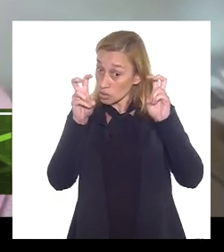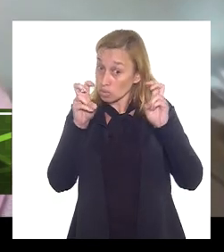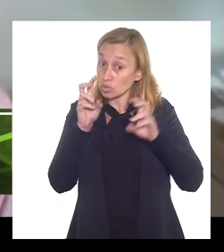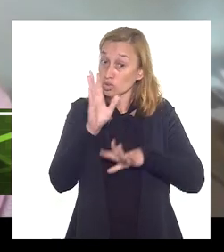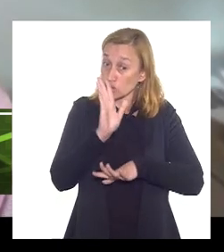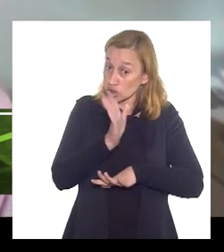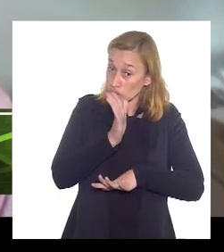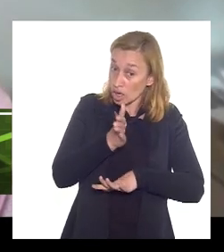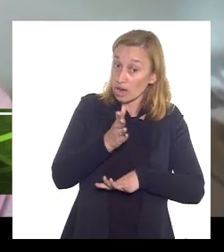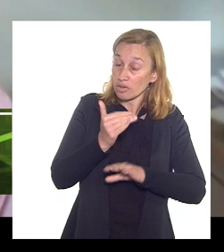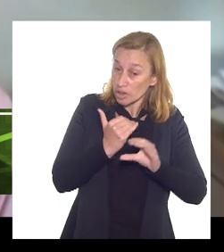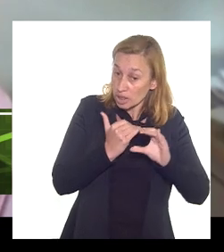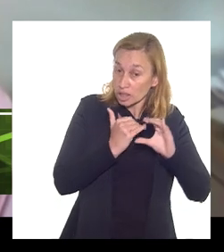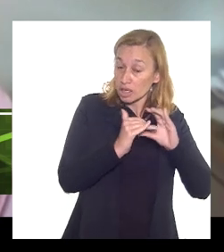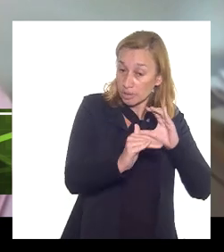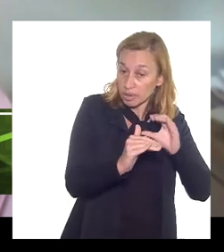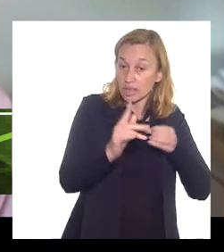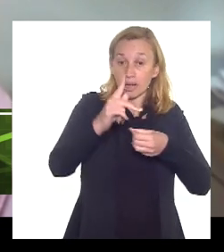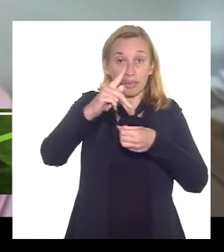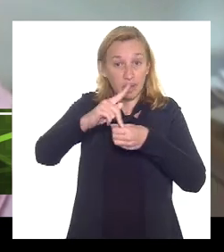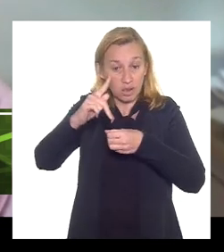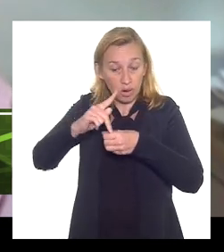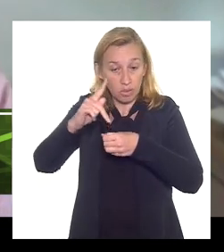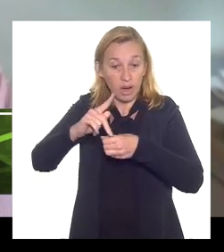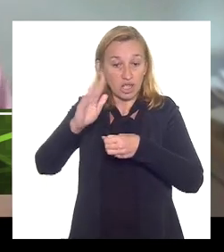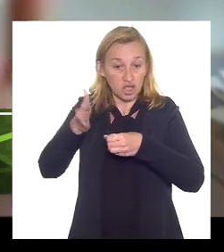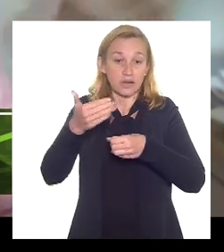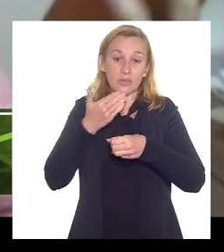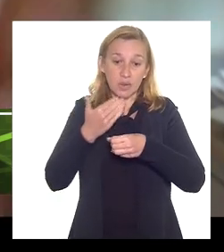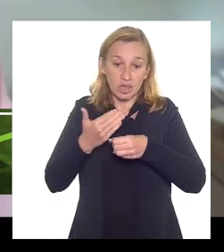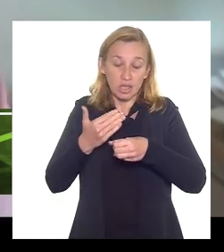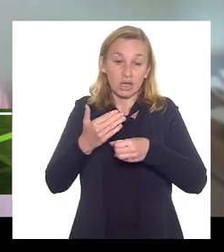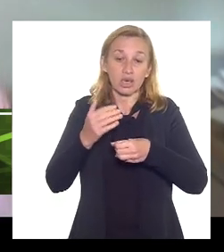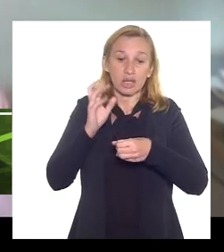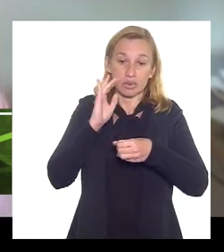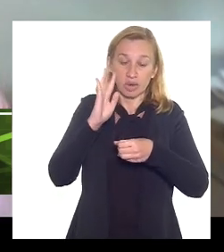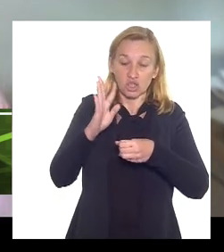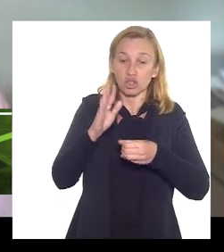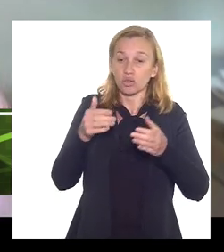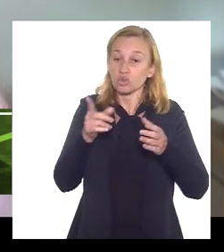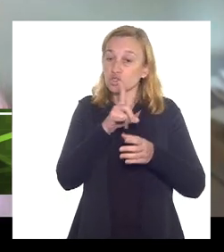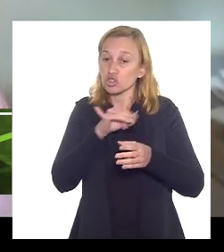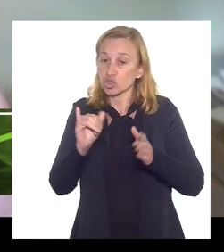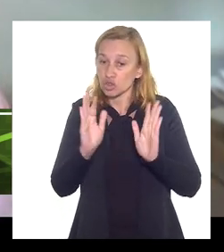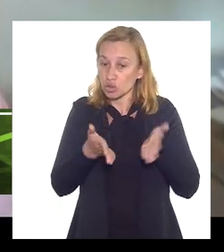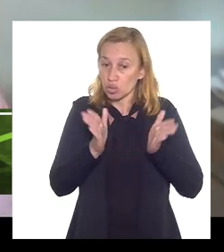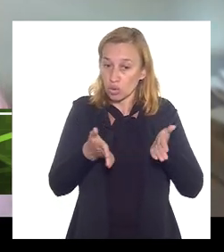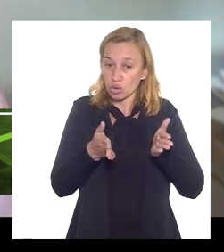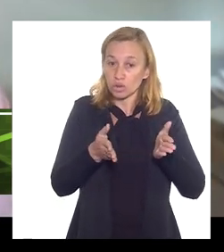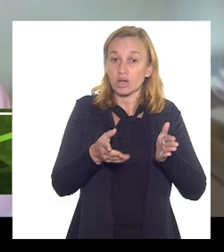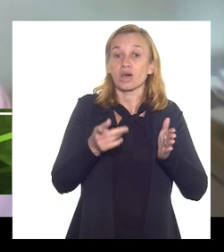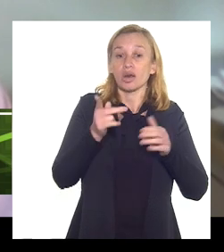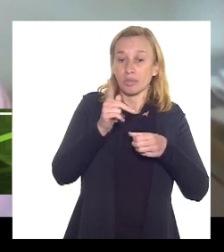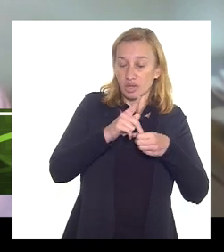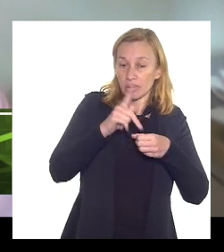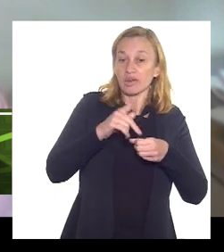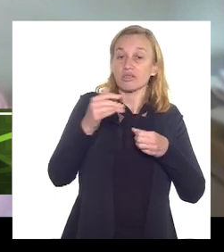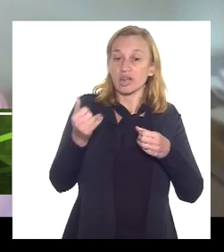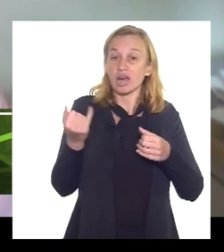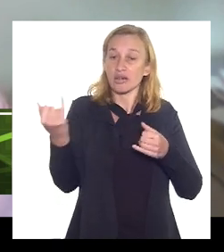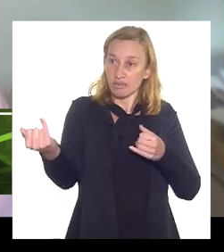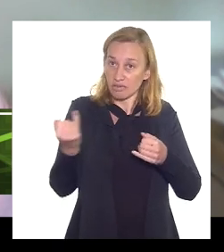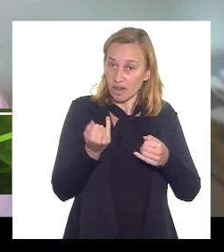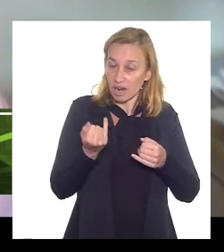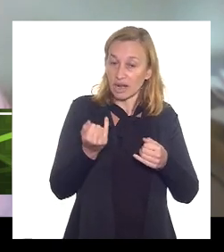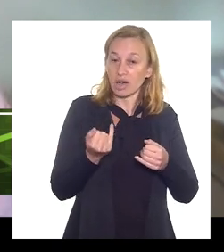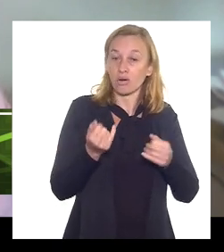esse quesito encaminhado a Petrobras imagino que ainda no dia de hoje a Petrobras falará sobre isso mas esse